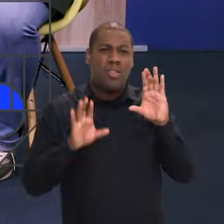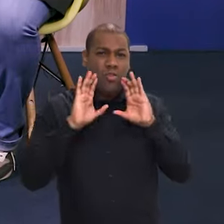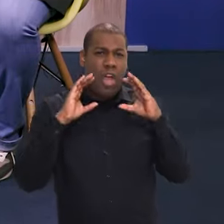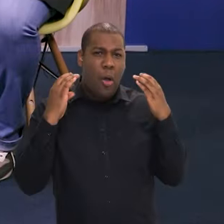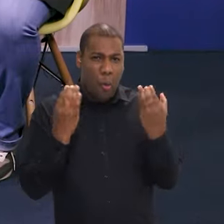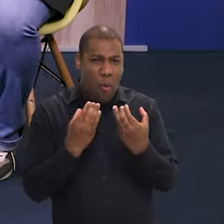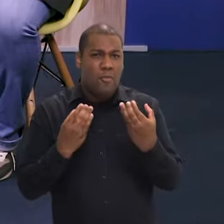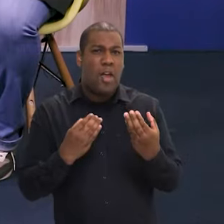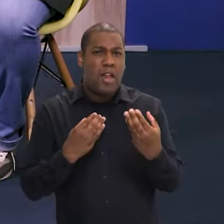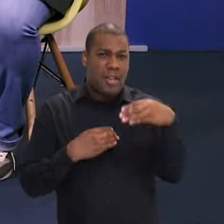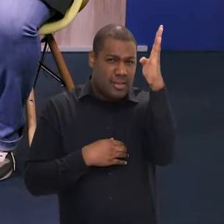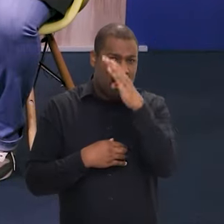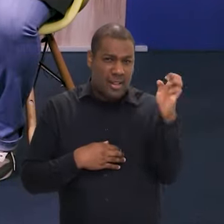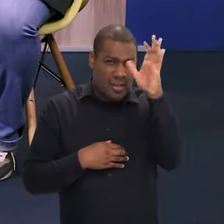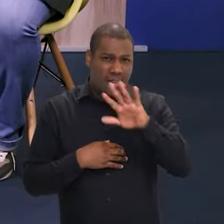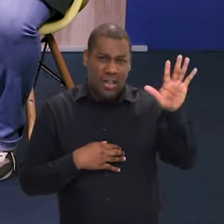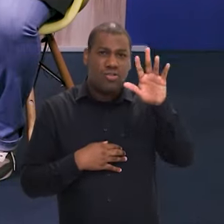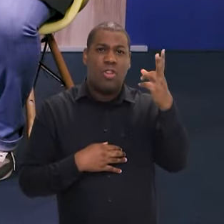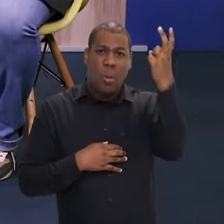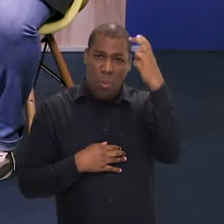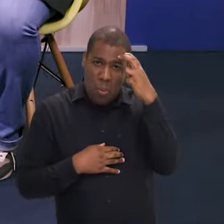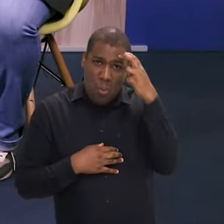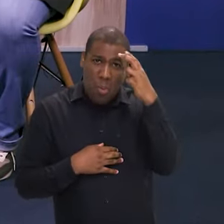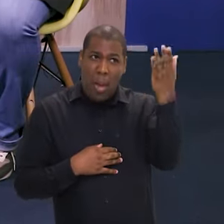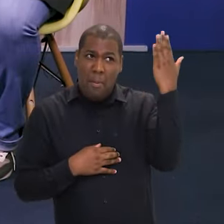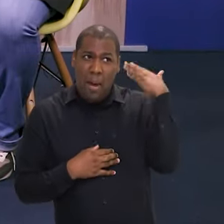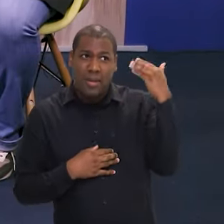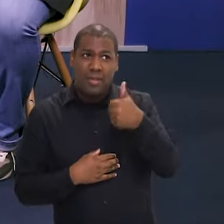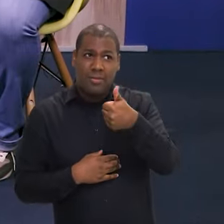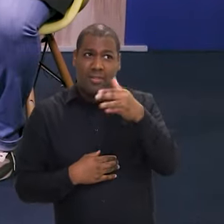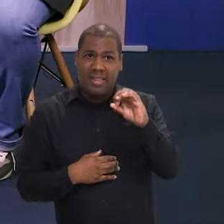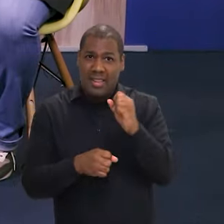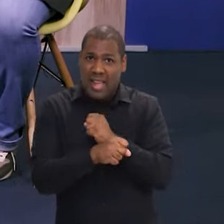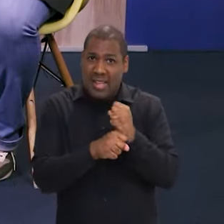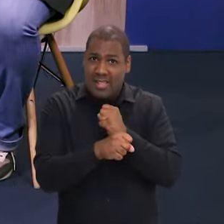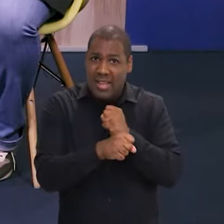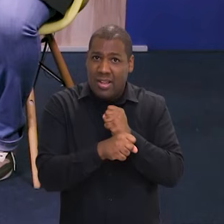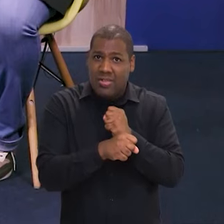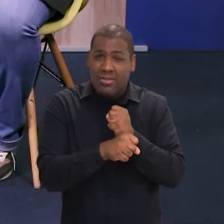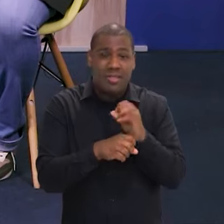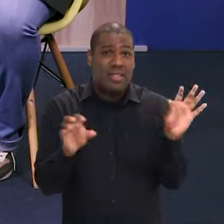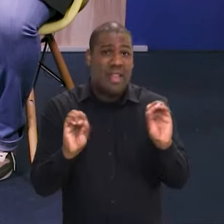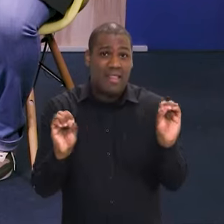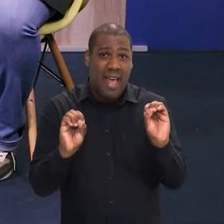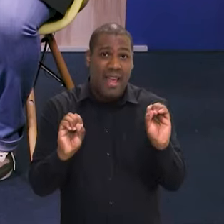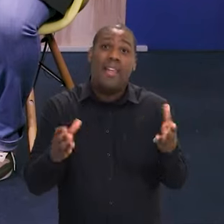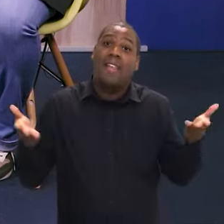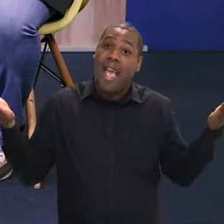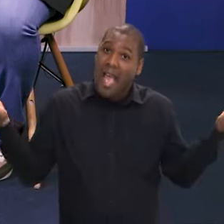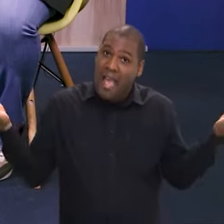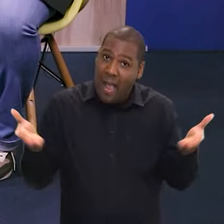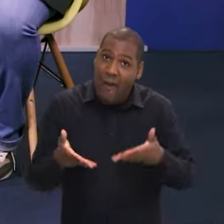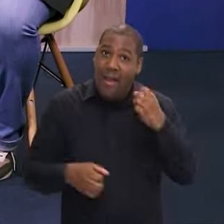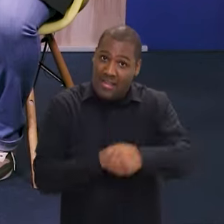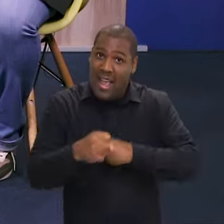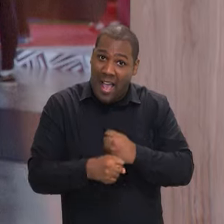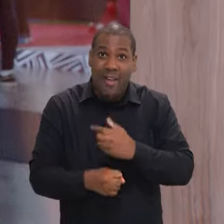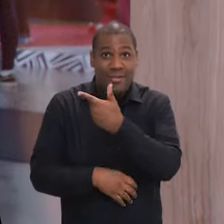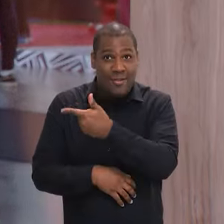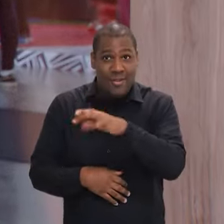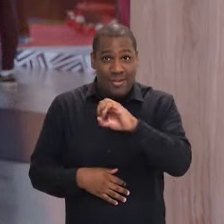última conferência e essa de agora, conseguimos esse presente para a população de volta.